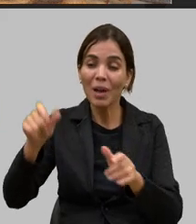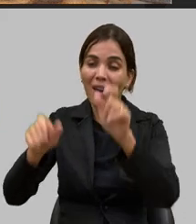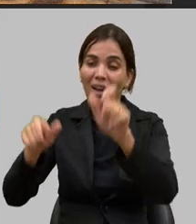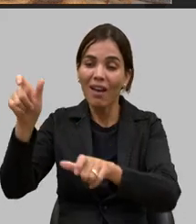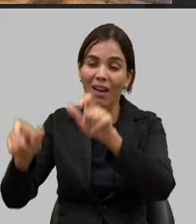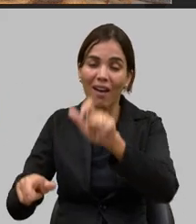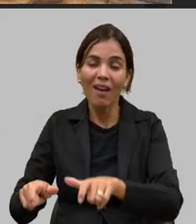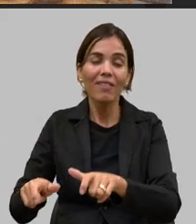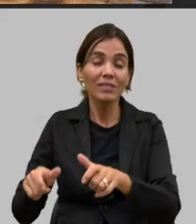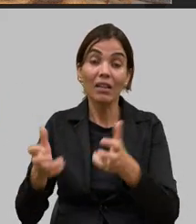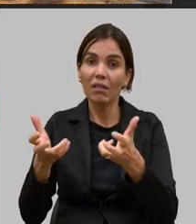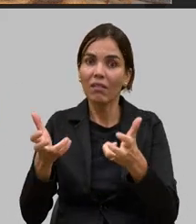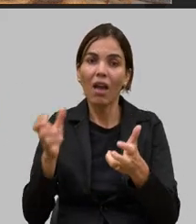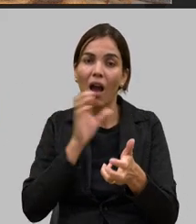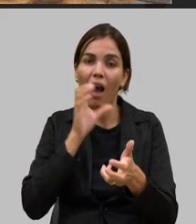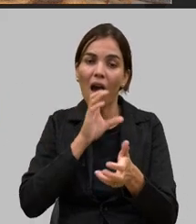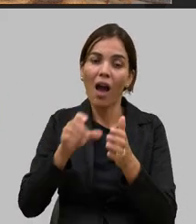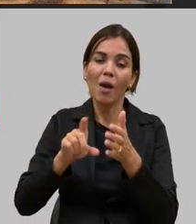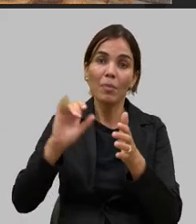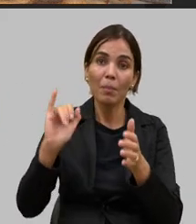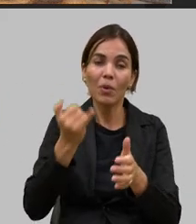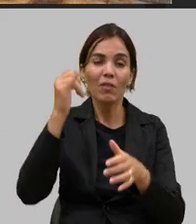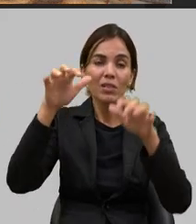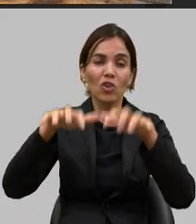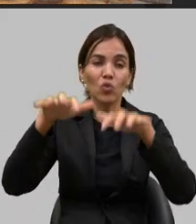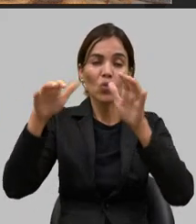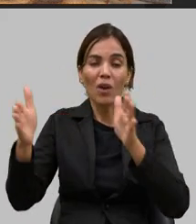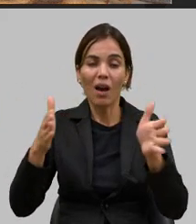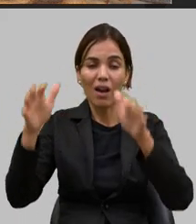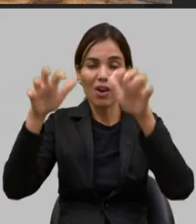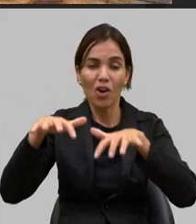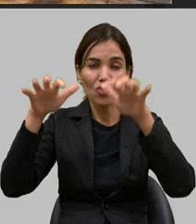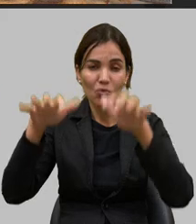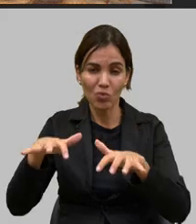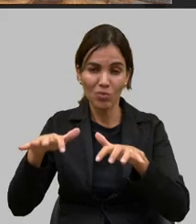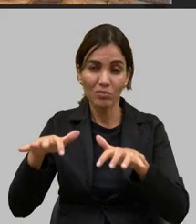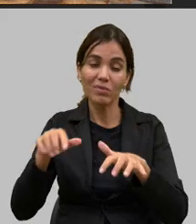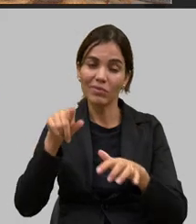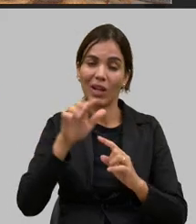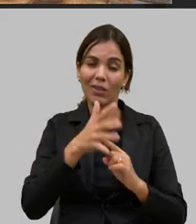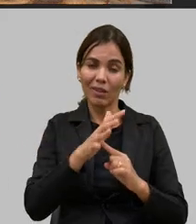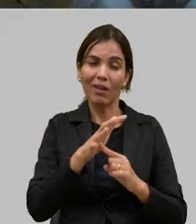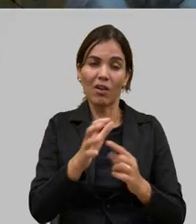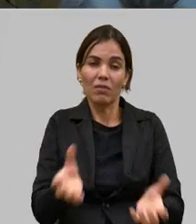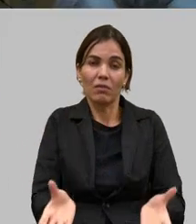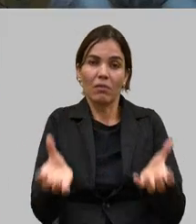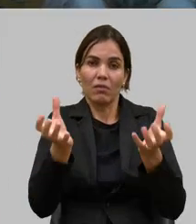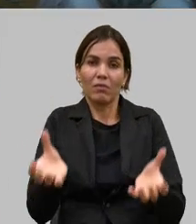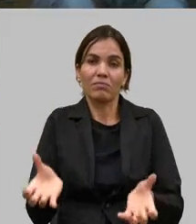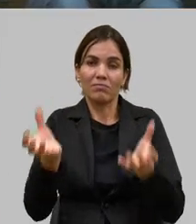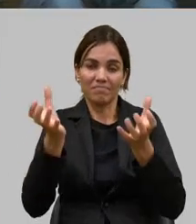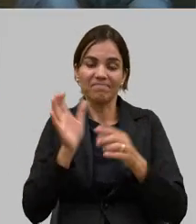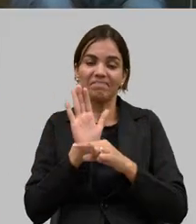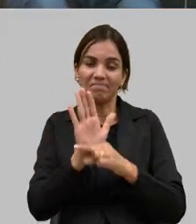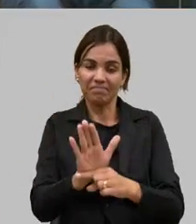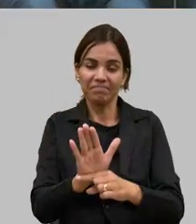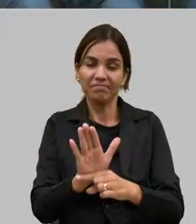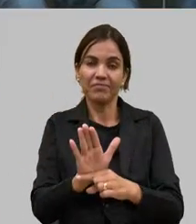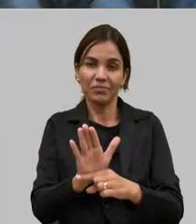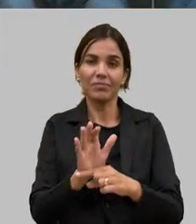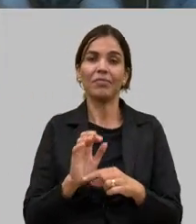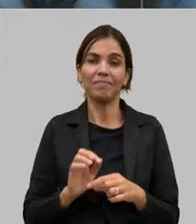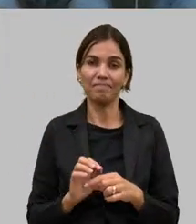chuvoso então essas máquinas devem ser entregues e vão fazer uma diferença muito grande nesses municípios nós estamos focando isso principalmente nos